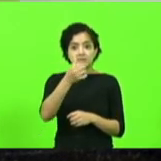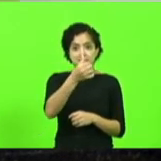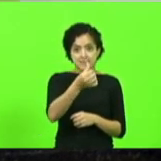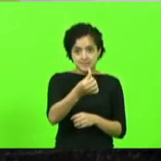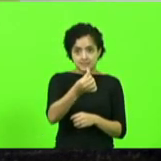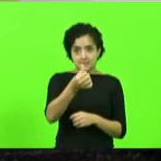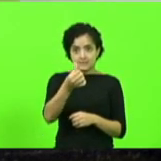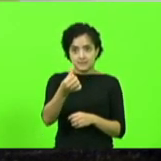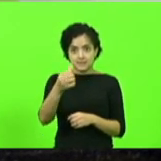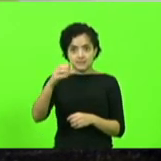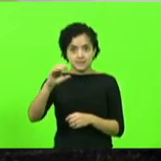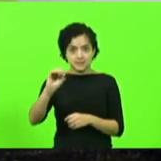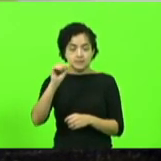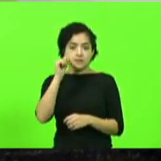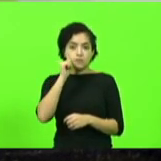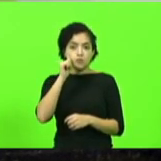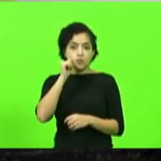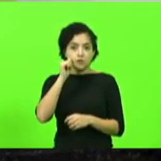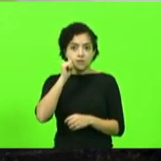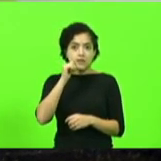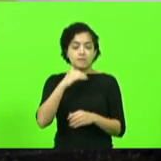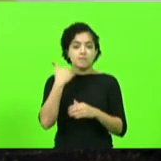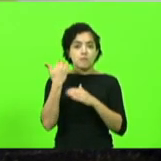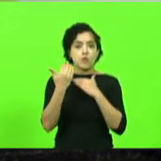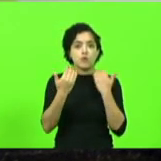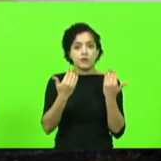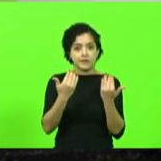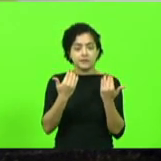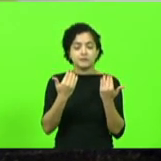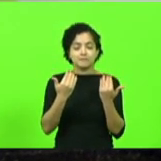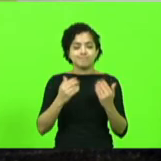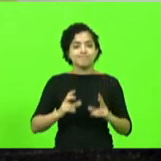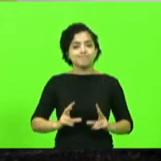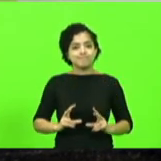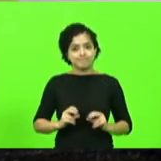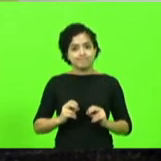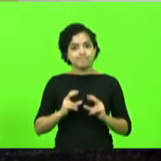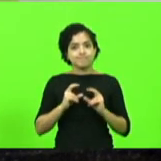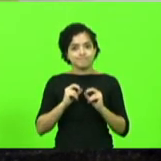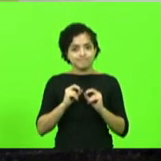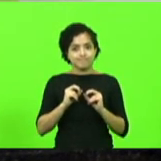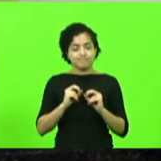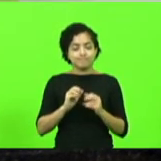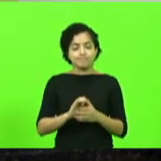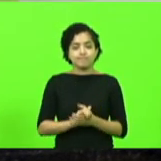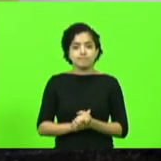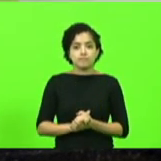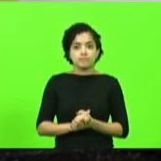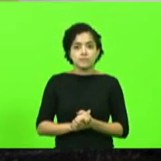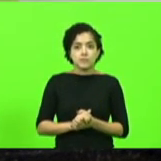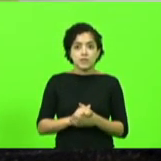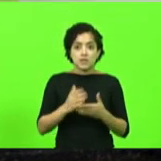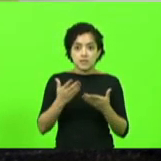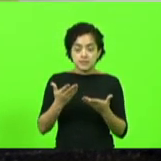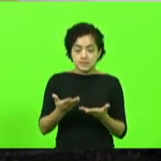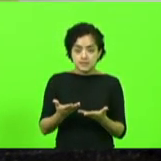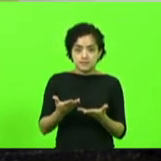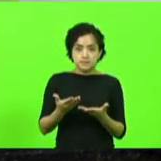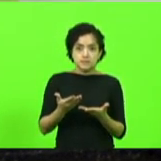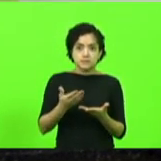mulheres morreram vítimas de câncer de mama, sendo que dessas,